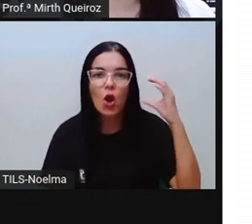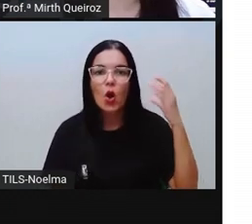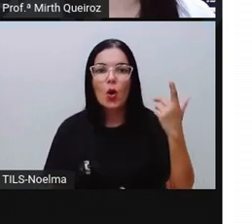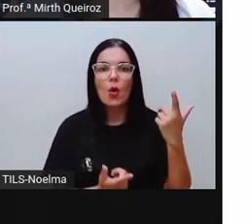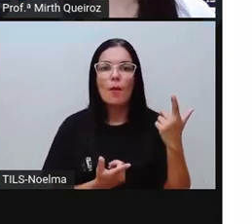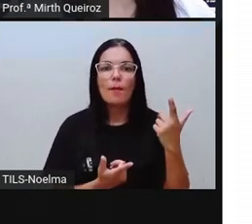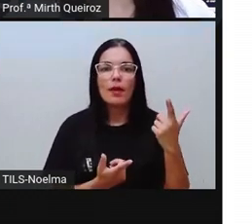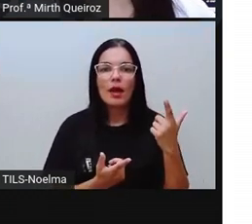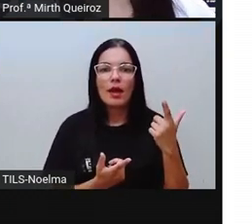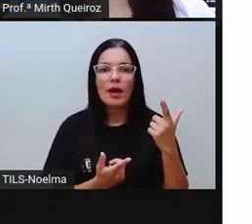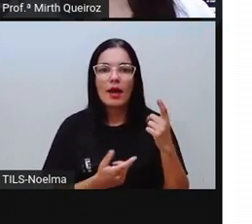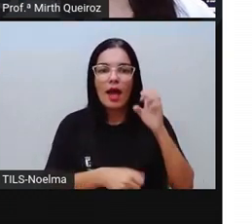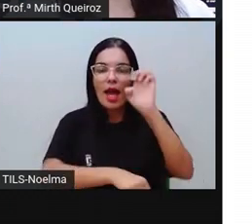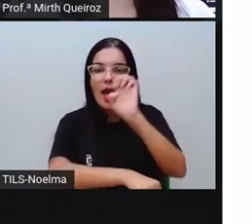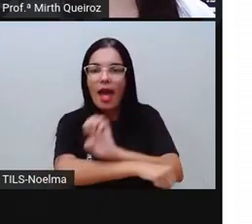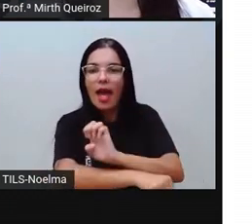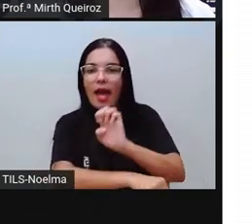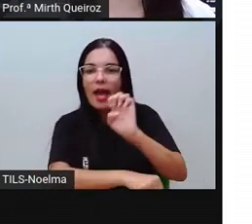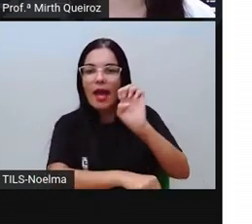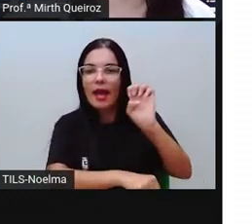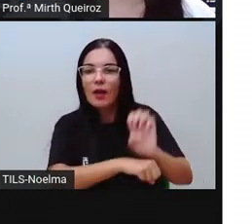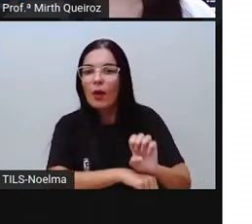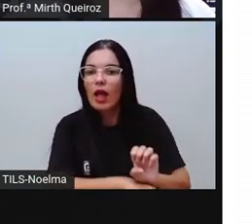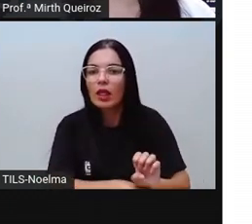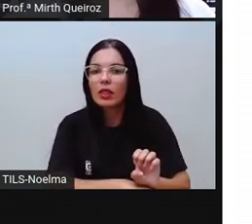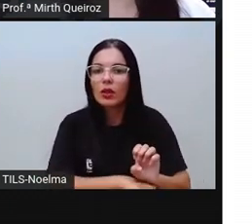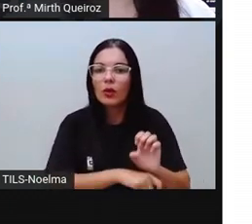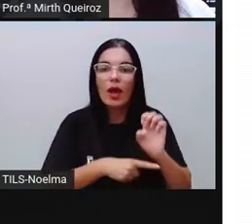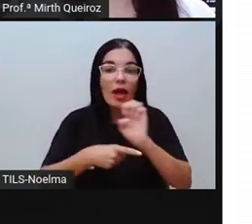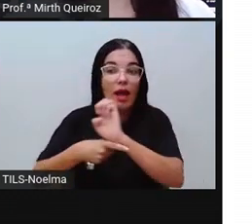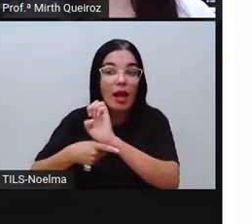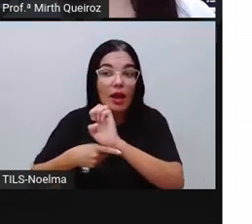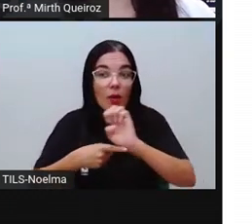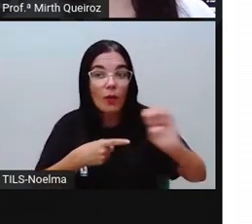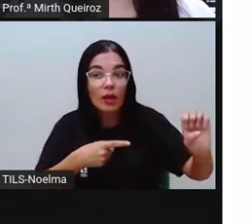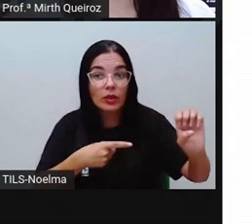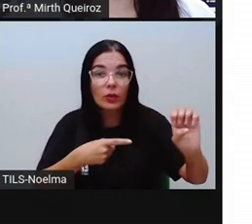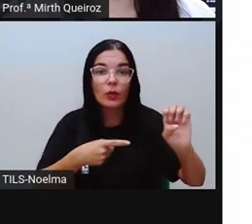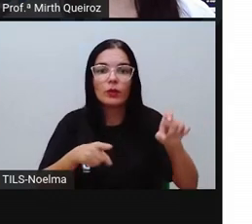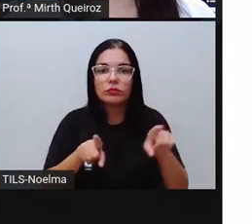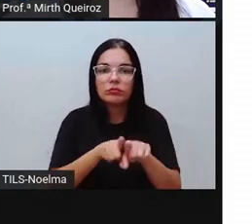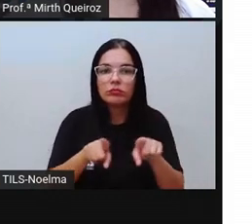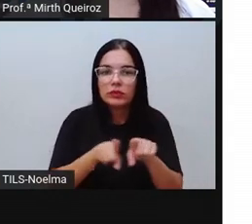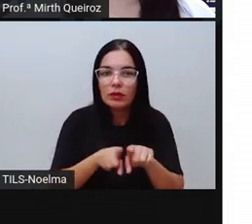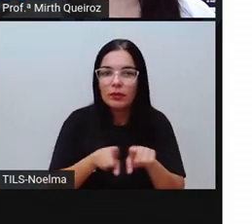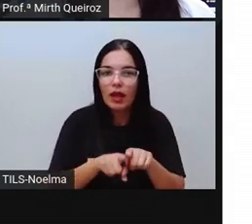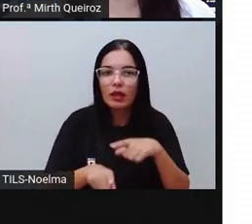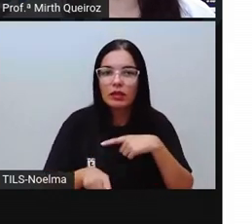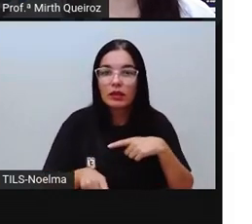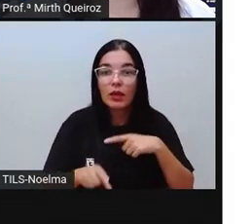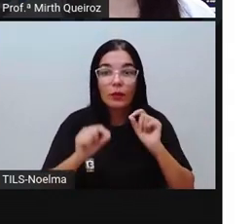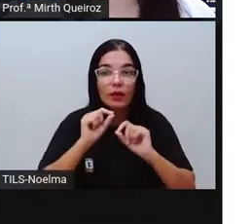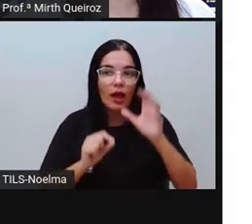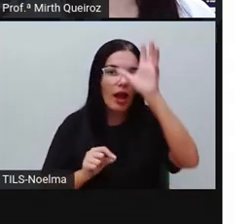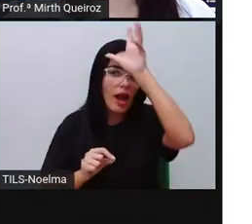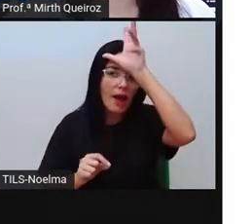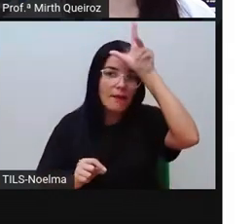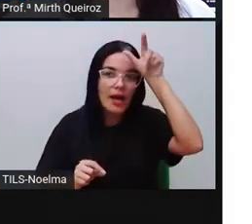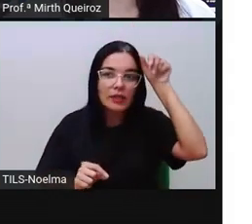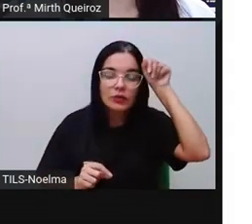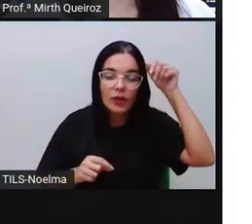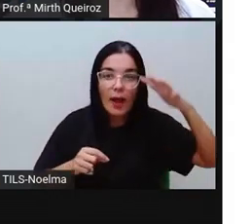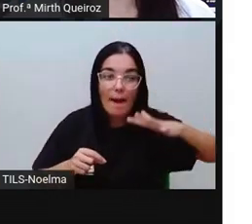Francesa, Peru, né, Suriname. A Amazônia, ela vai abrigar a maior floresta